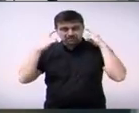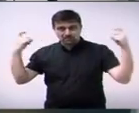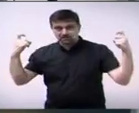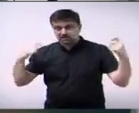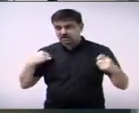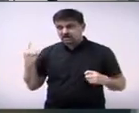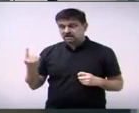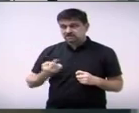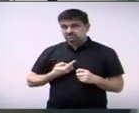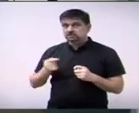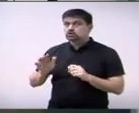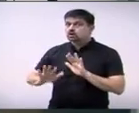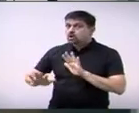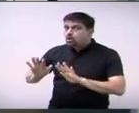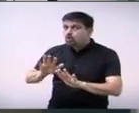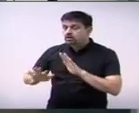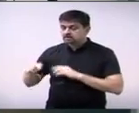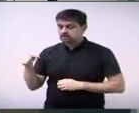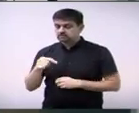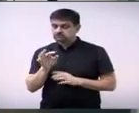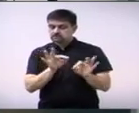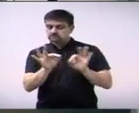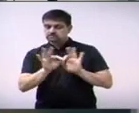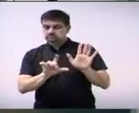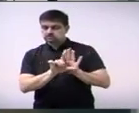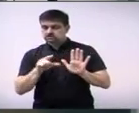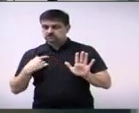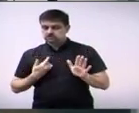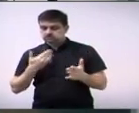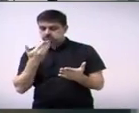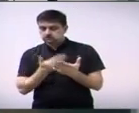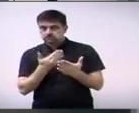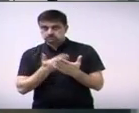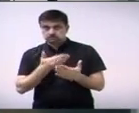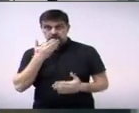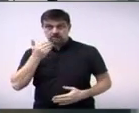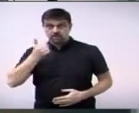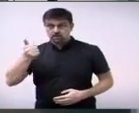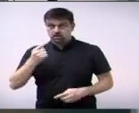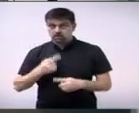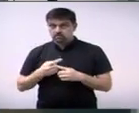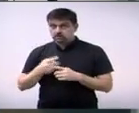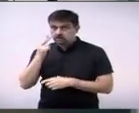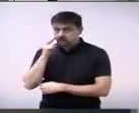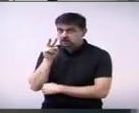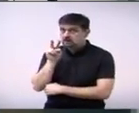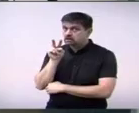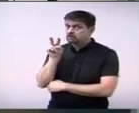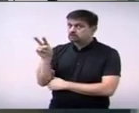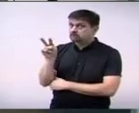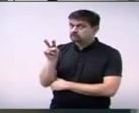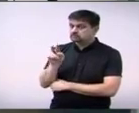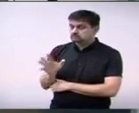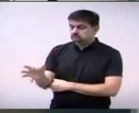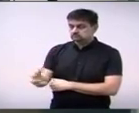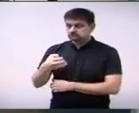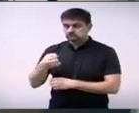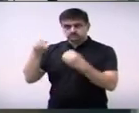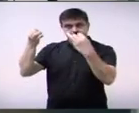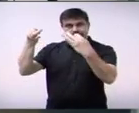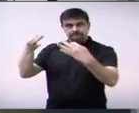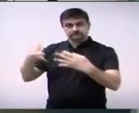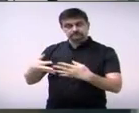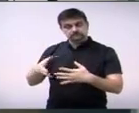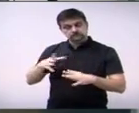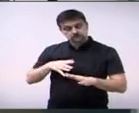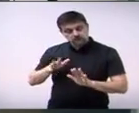palavras colegas vereadores e algumas coisas que foram ditas não correspondem com a realidade e